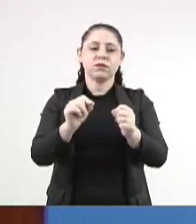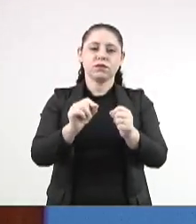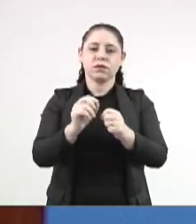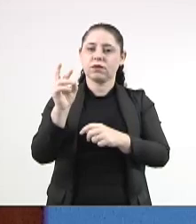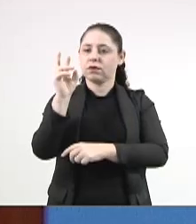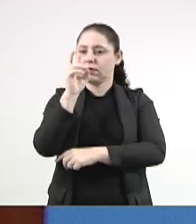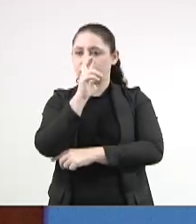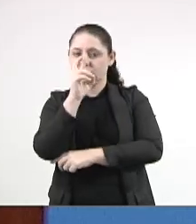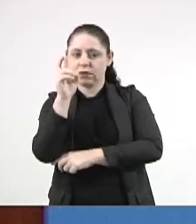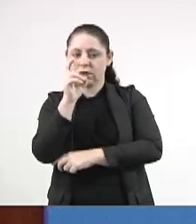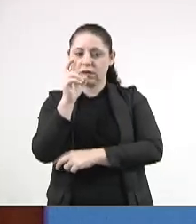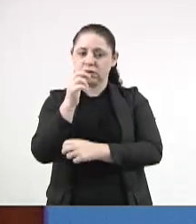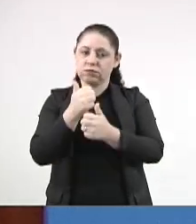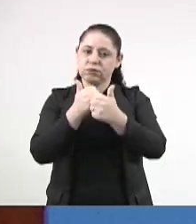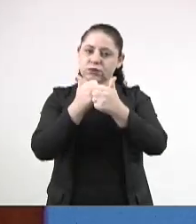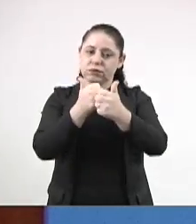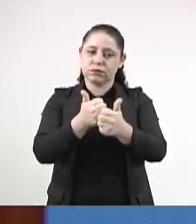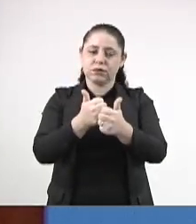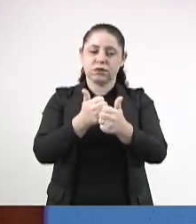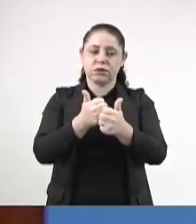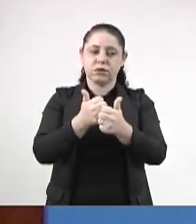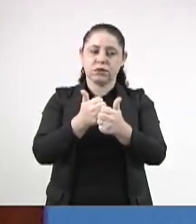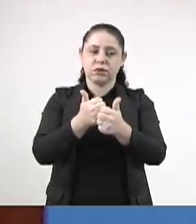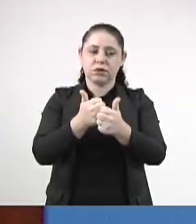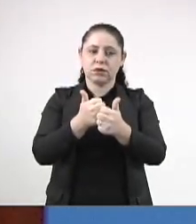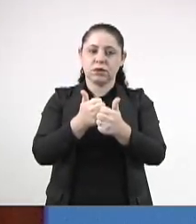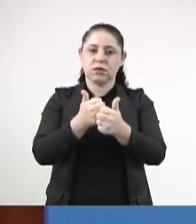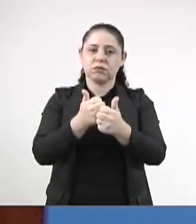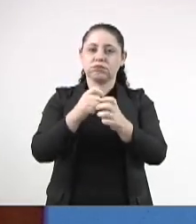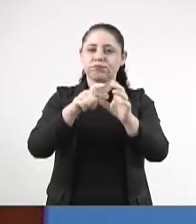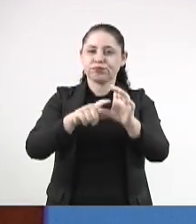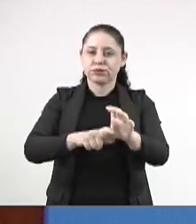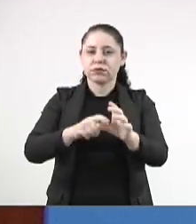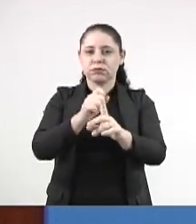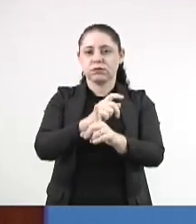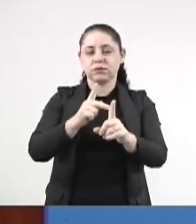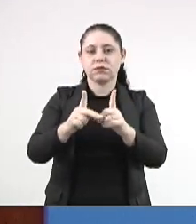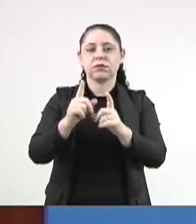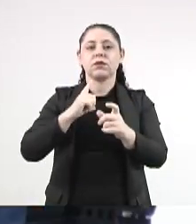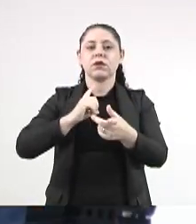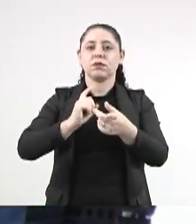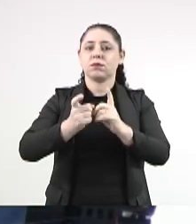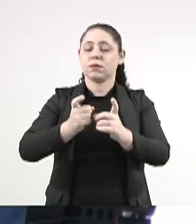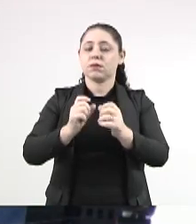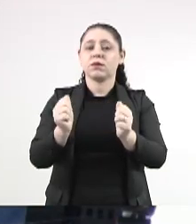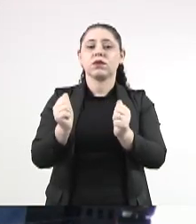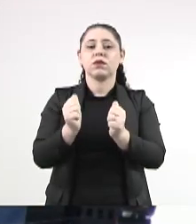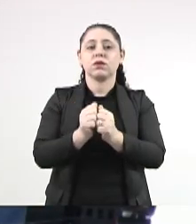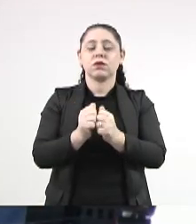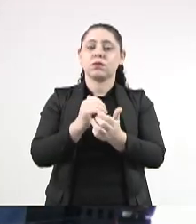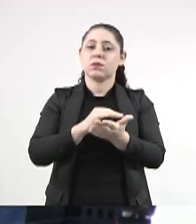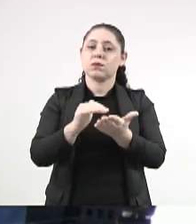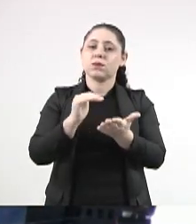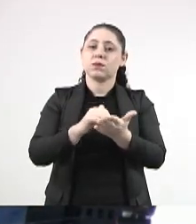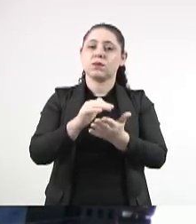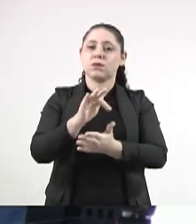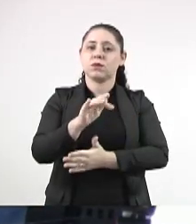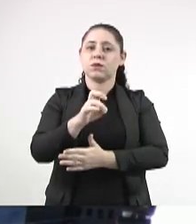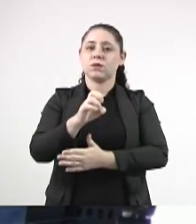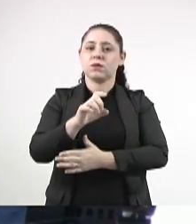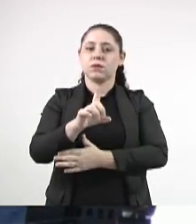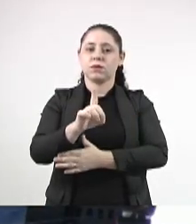monitoramento, o acompanhamento desse previdenciário, terá uma reunião com o secretário Fred.